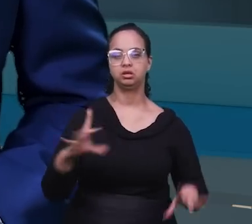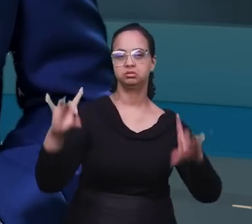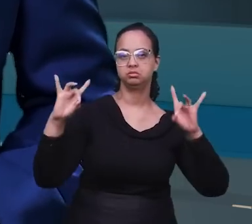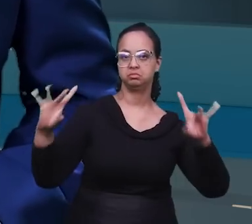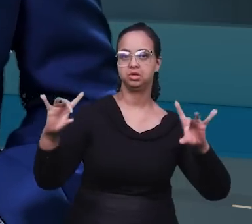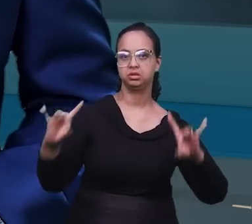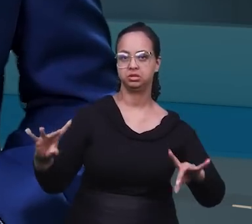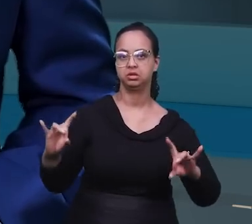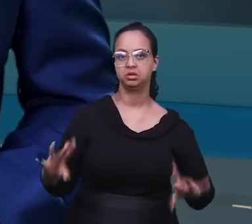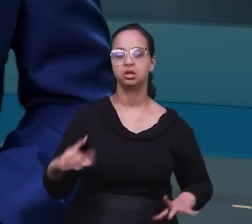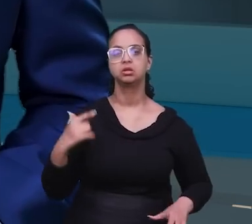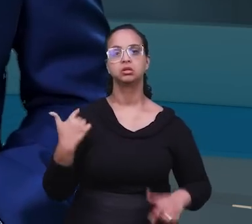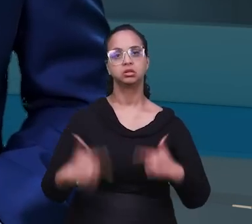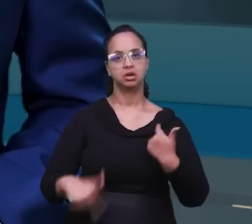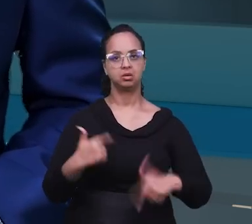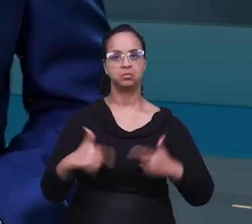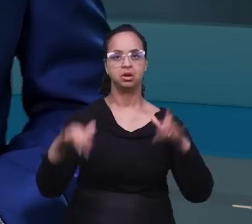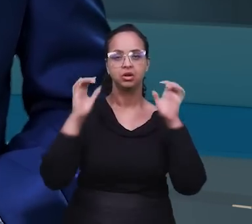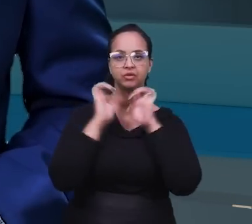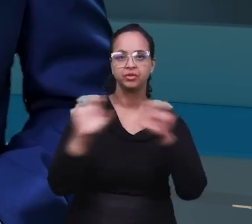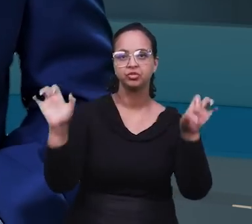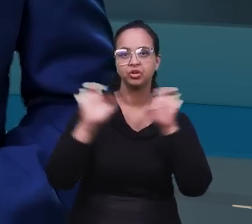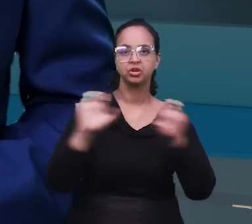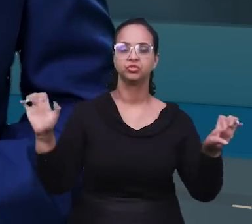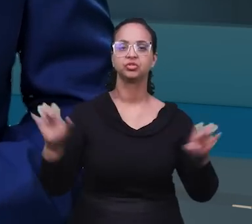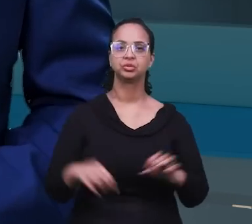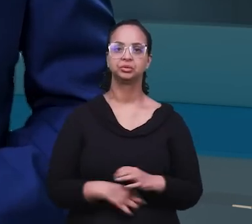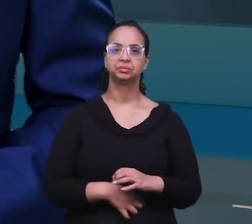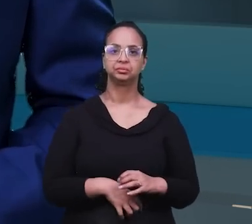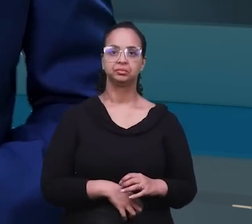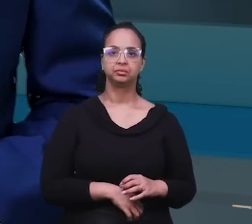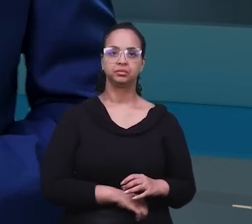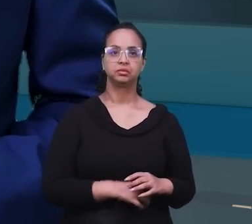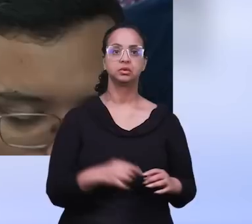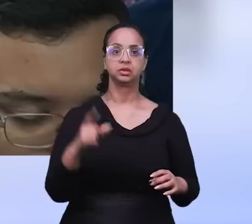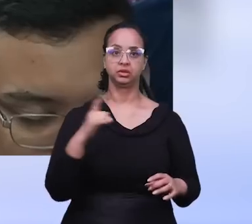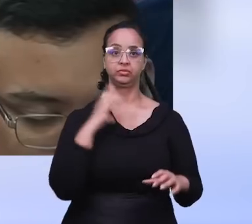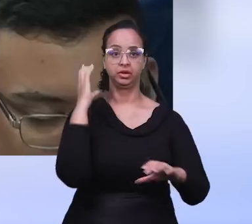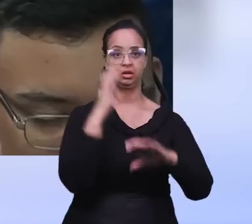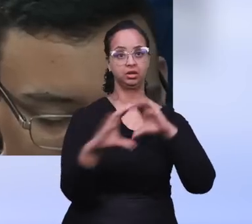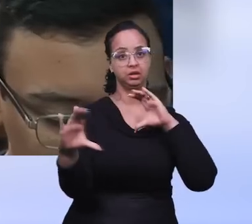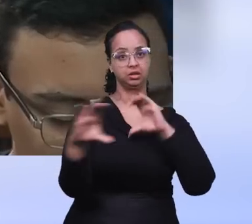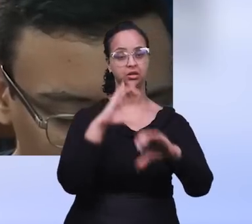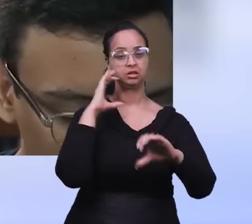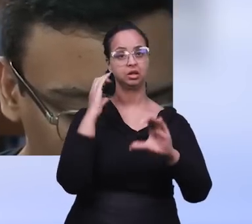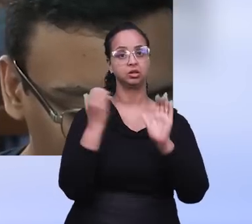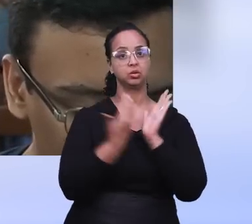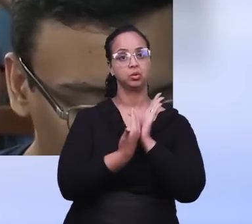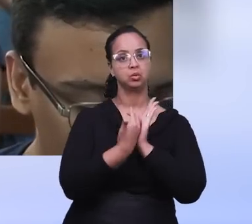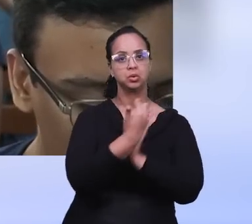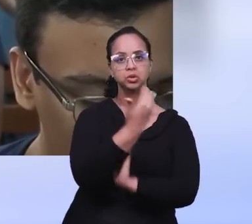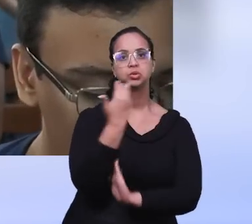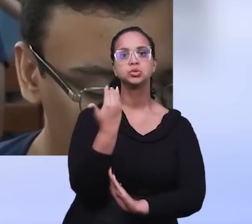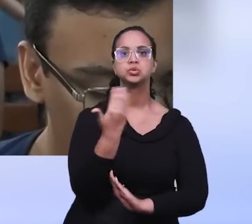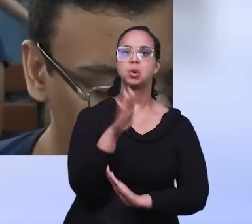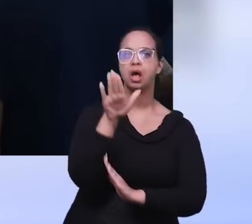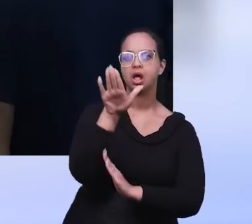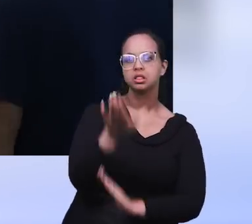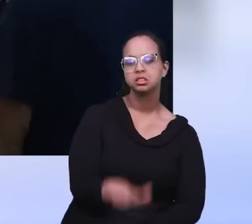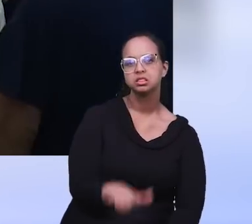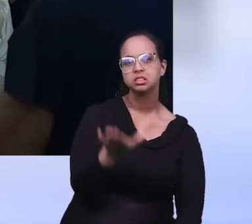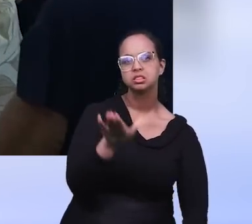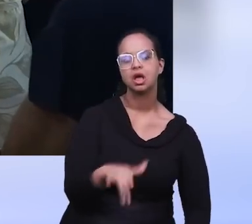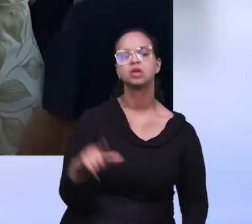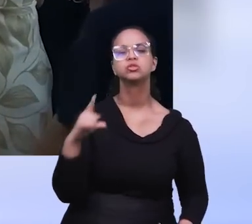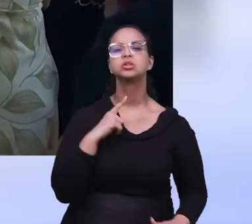especial sobre um trabalho evangelístico realizado lá no estado. Vamos conferir. A cantata iniciou em um final de tarde.